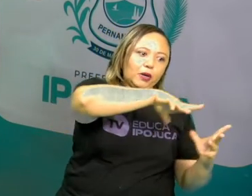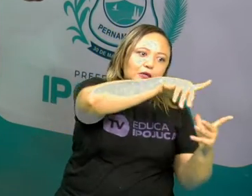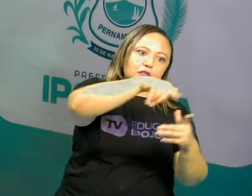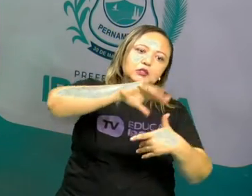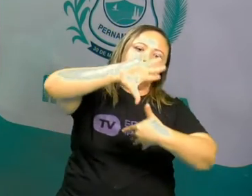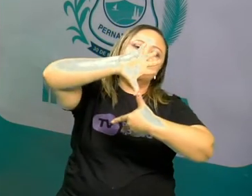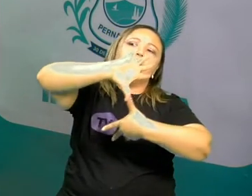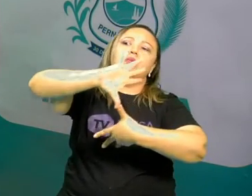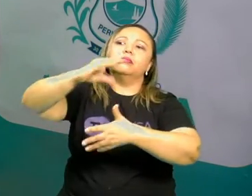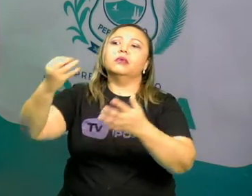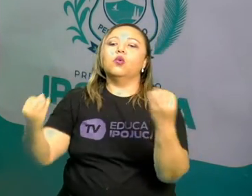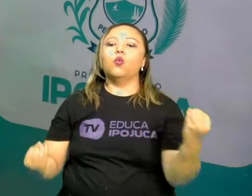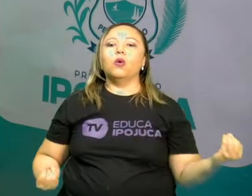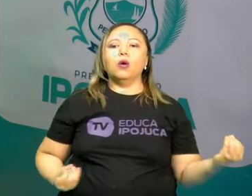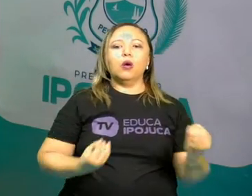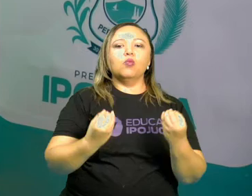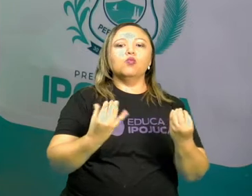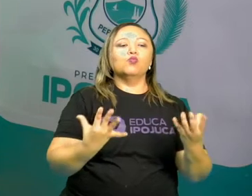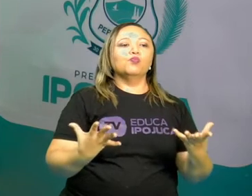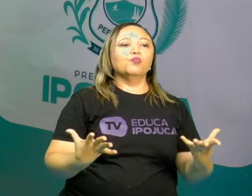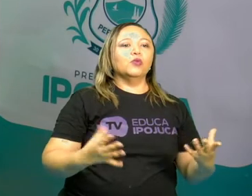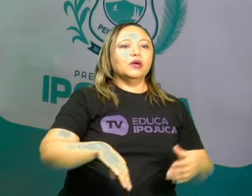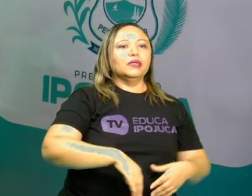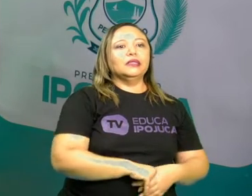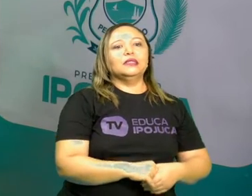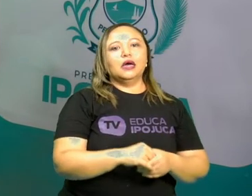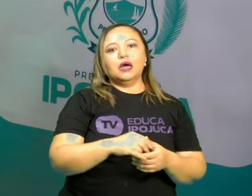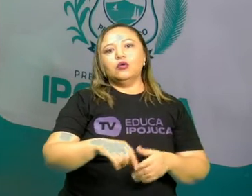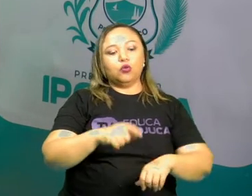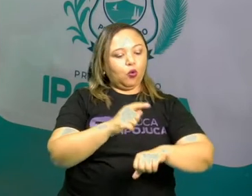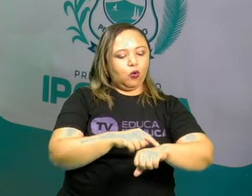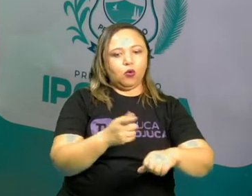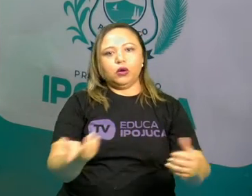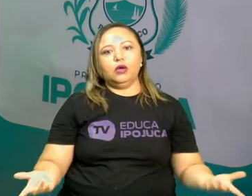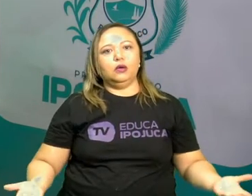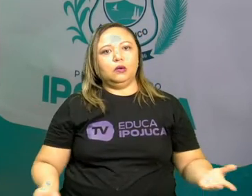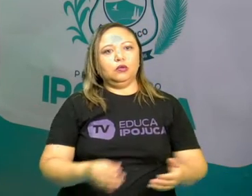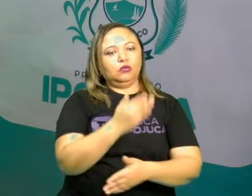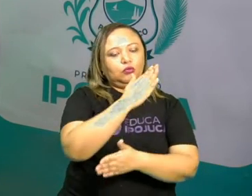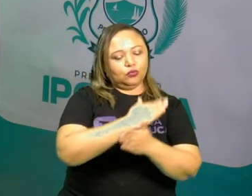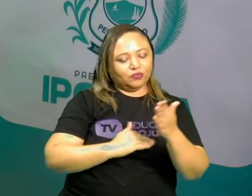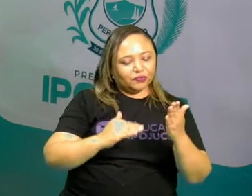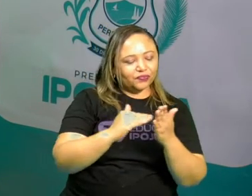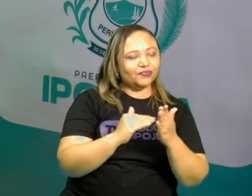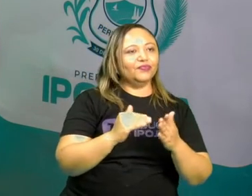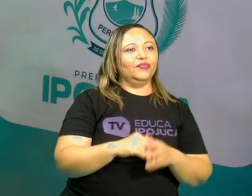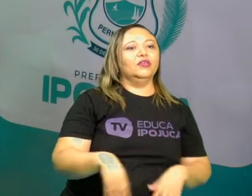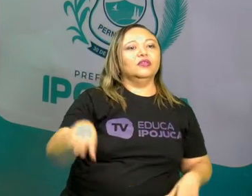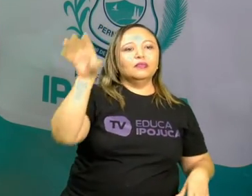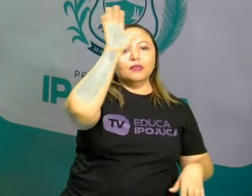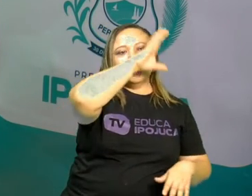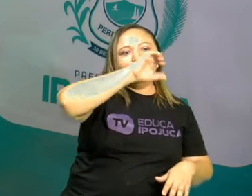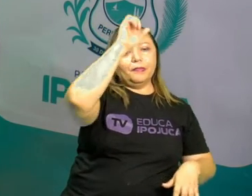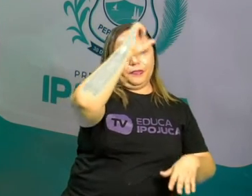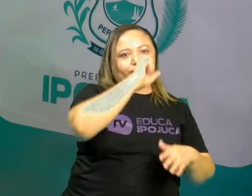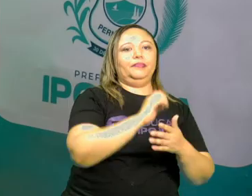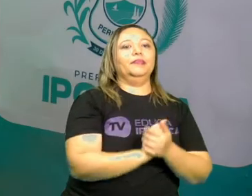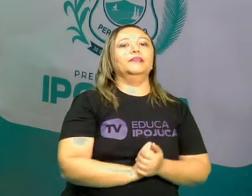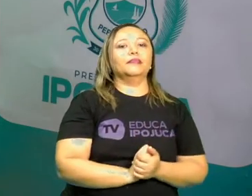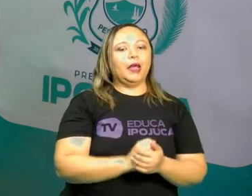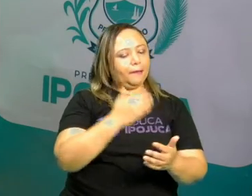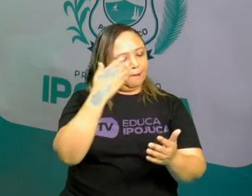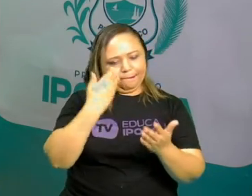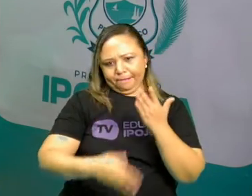está localizado, questão de clima, questão de fuso horário, tudo isso. Então, eu espero vocês na próxima aula. Não